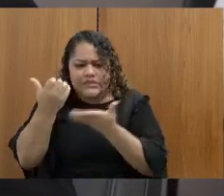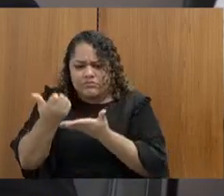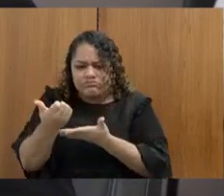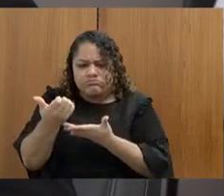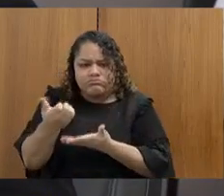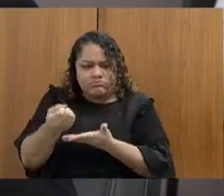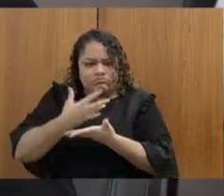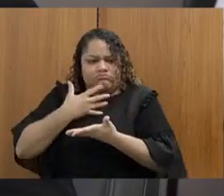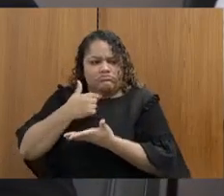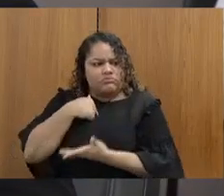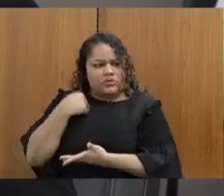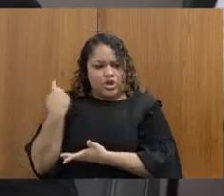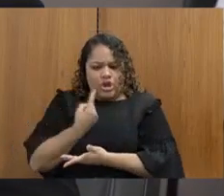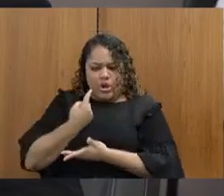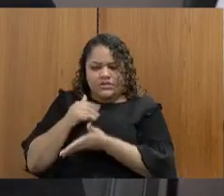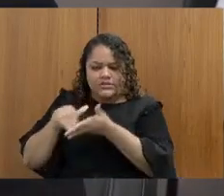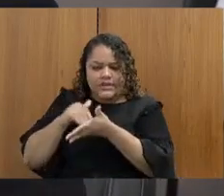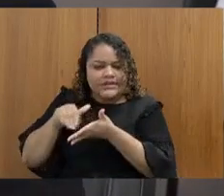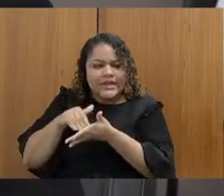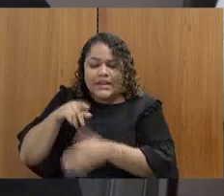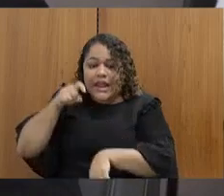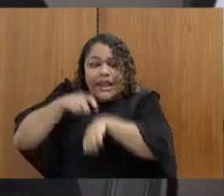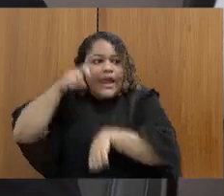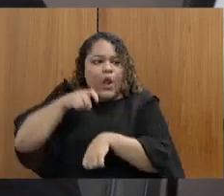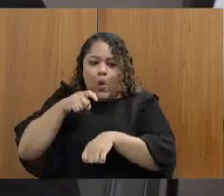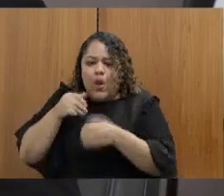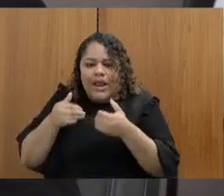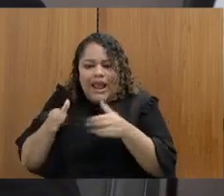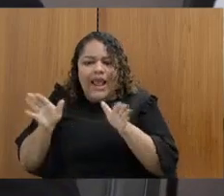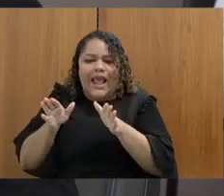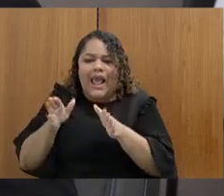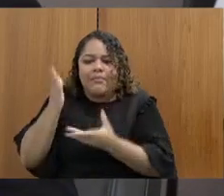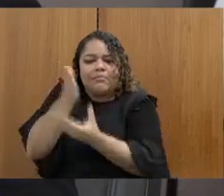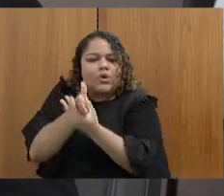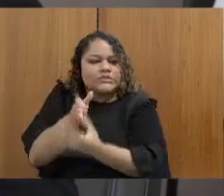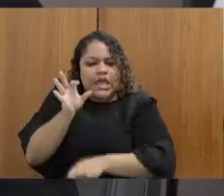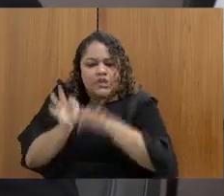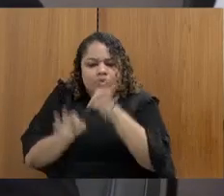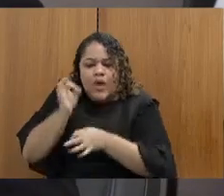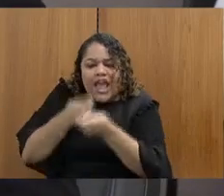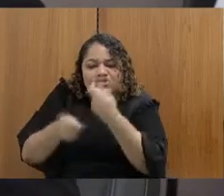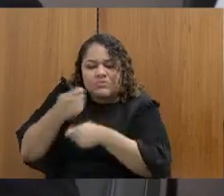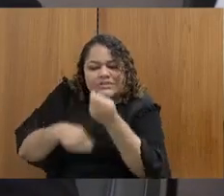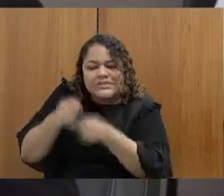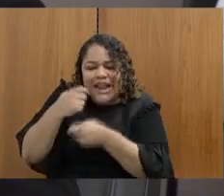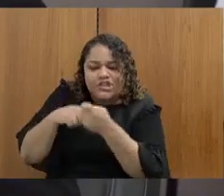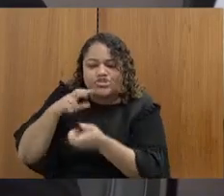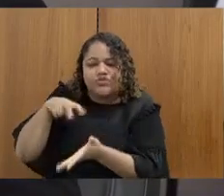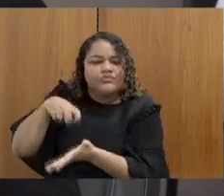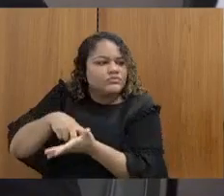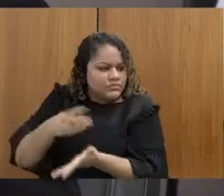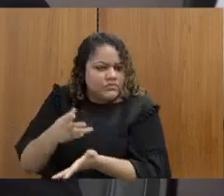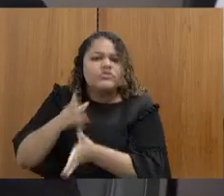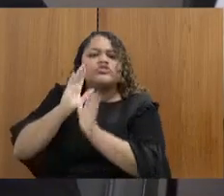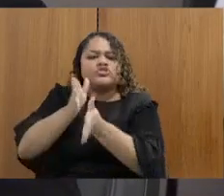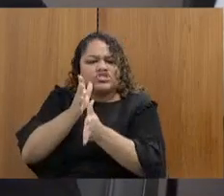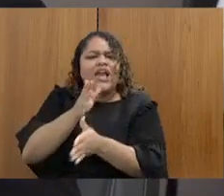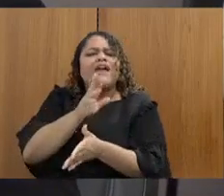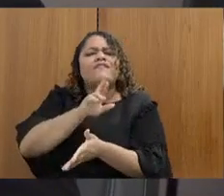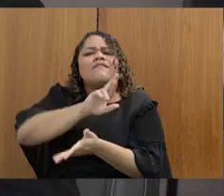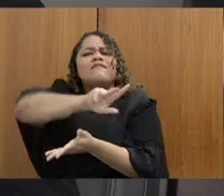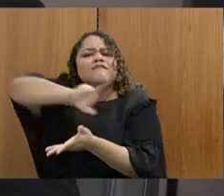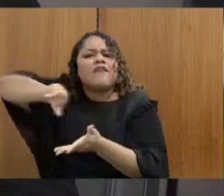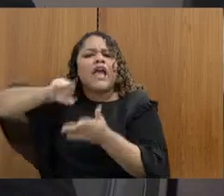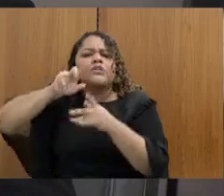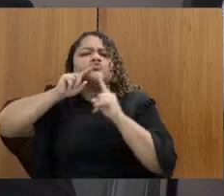instaurado um procedimento administrativo disciplinar, e nós já mandamos inúmeros servidores, foram inúmeros demitidos desde que eu cheguei à